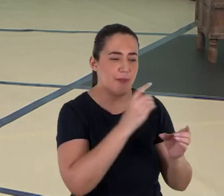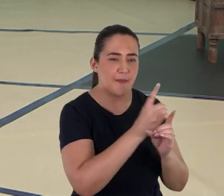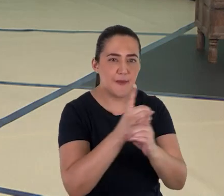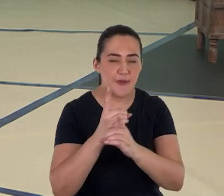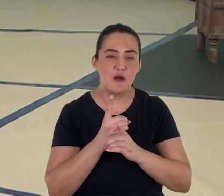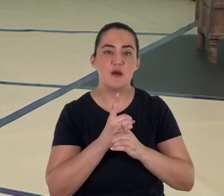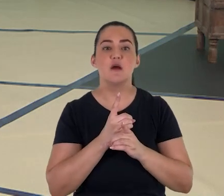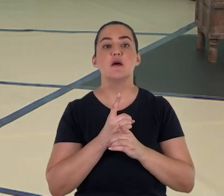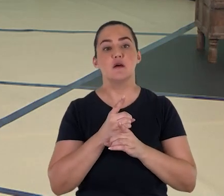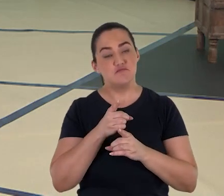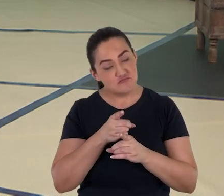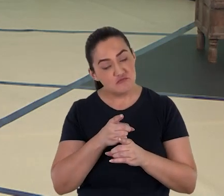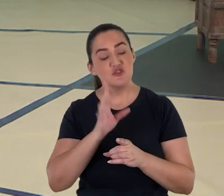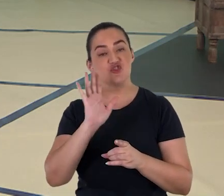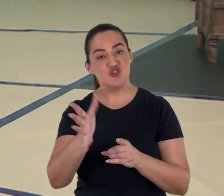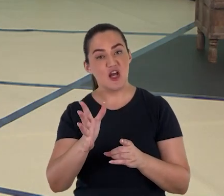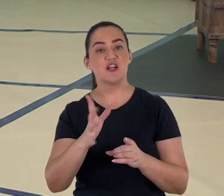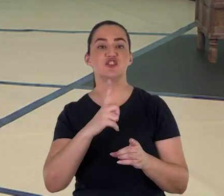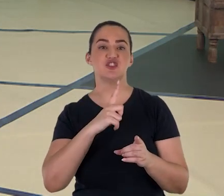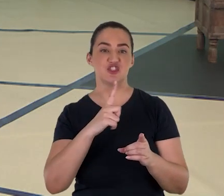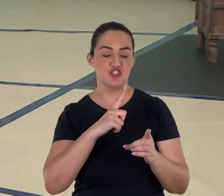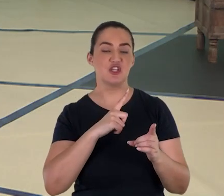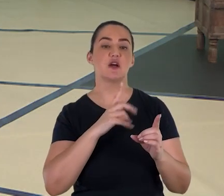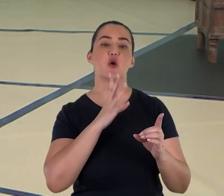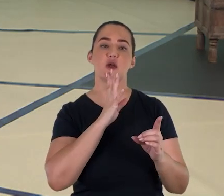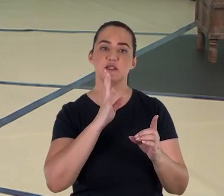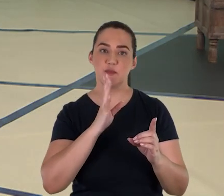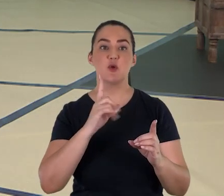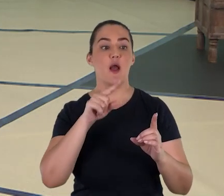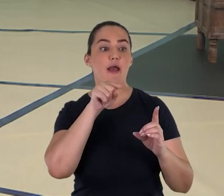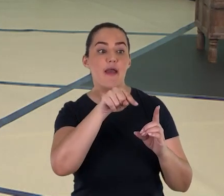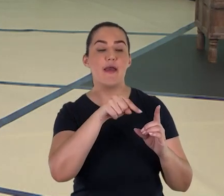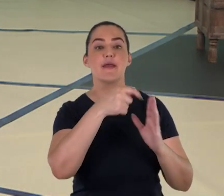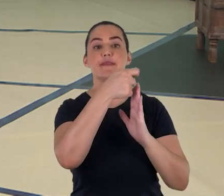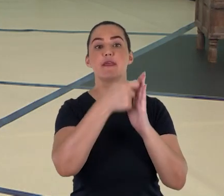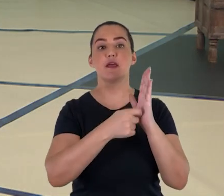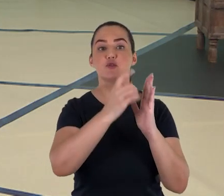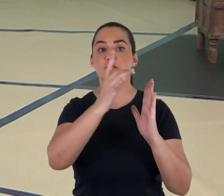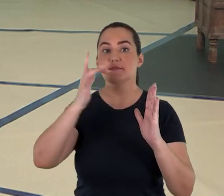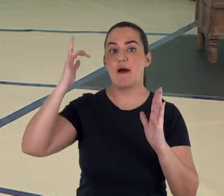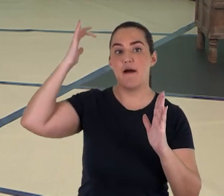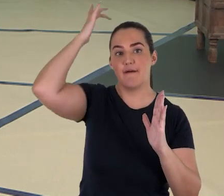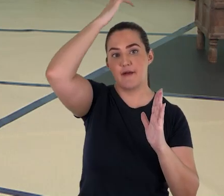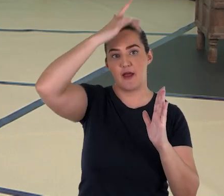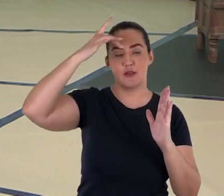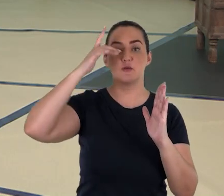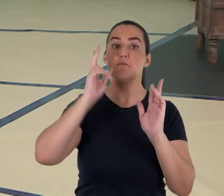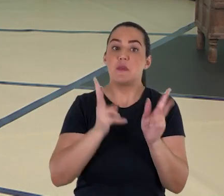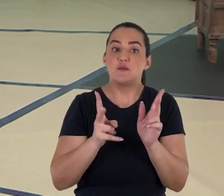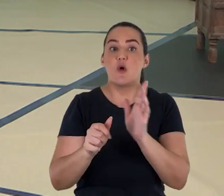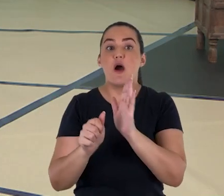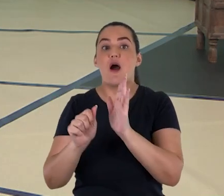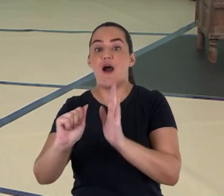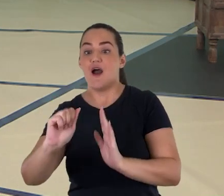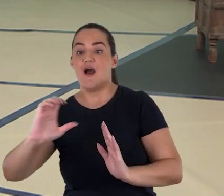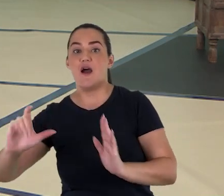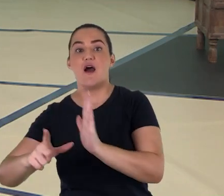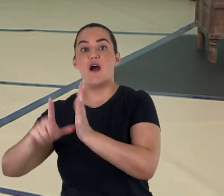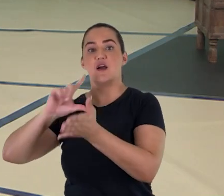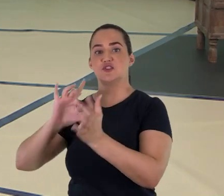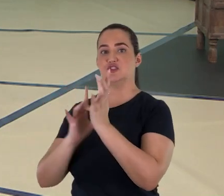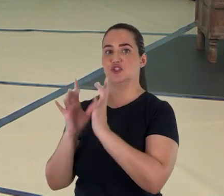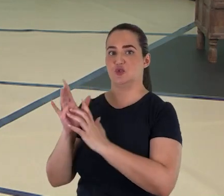conhecidos e tratados como livros sagrados, mesmo antes da época de Jesus Cristo, e que esses livros